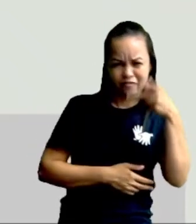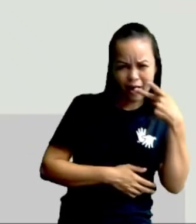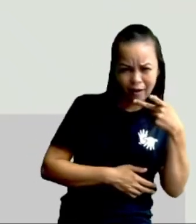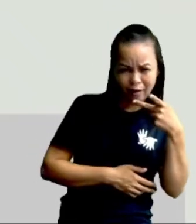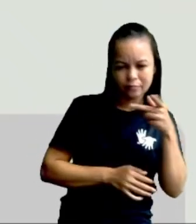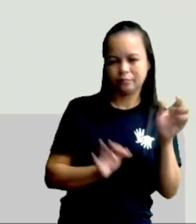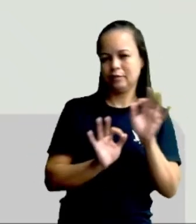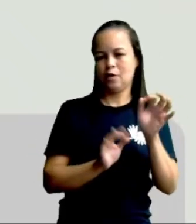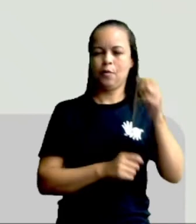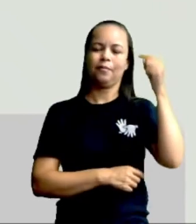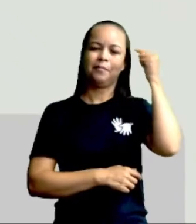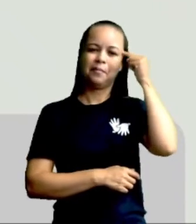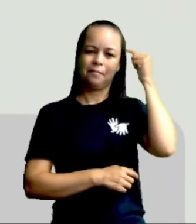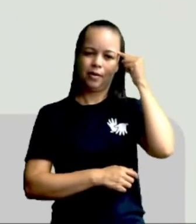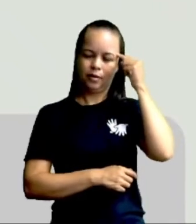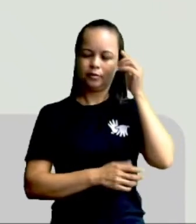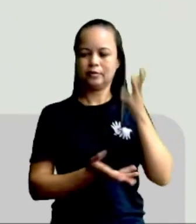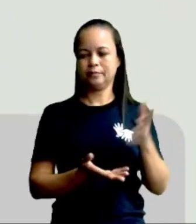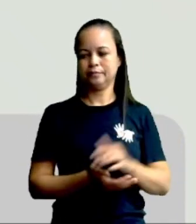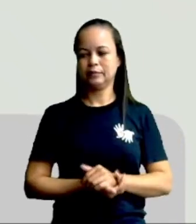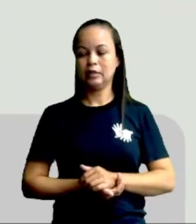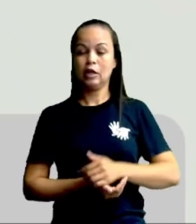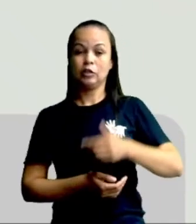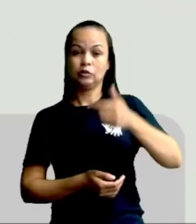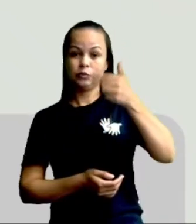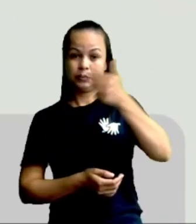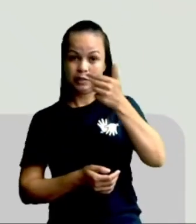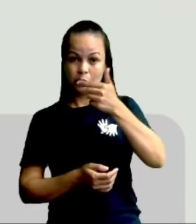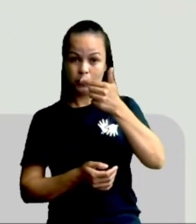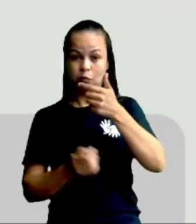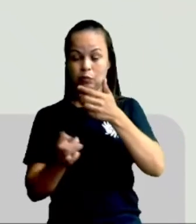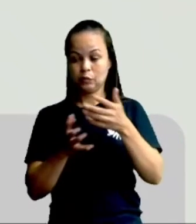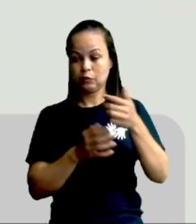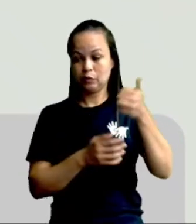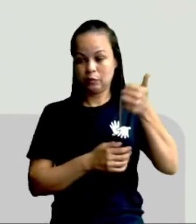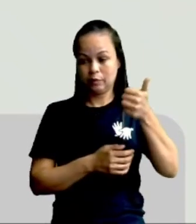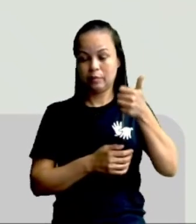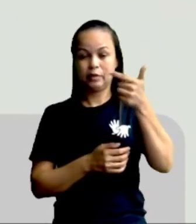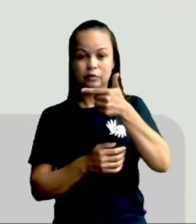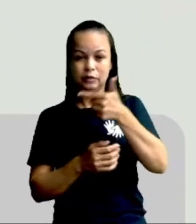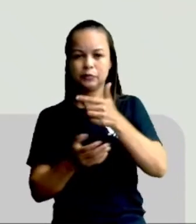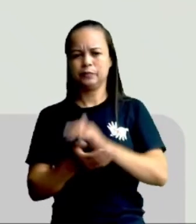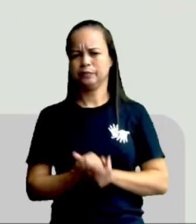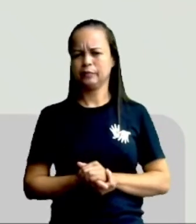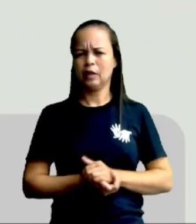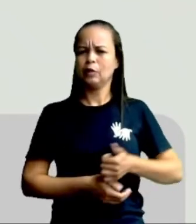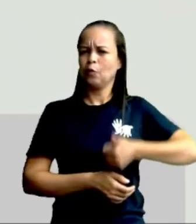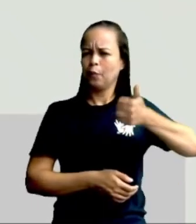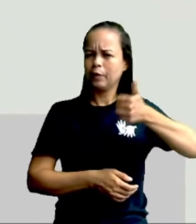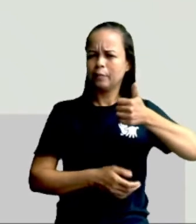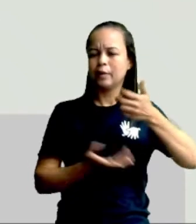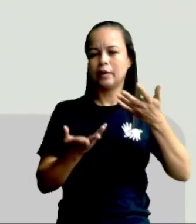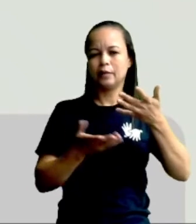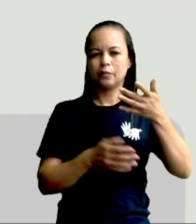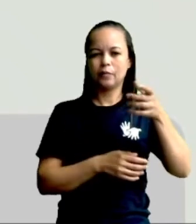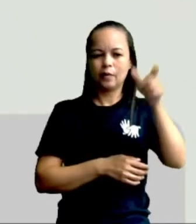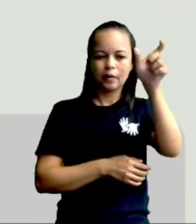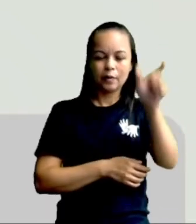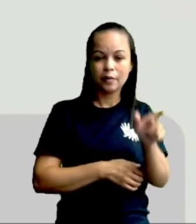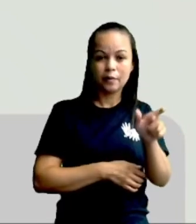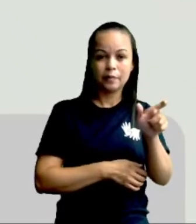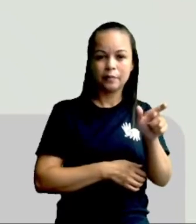segundo e no... no primeiro e no segundo quadrinho, qual é a ideia? O que é que acontece? Gente, no primeiro, alguém está